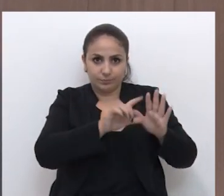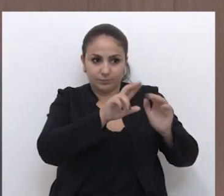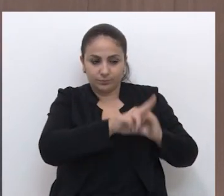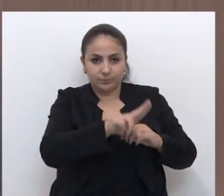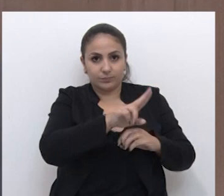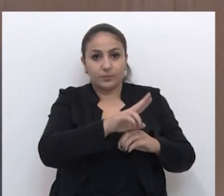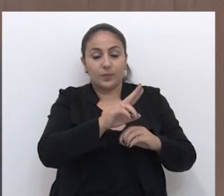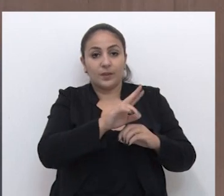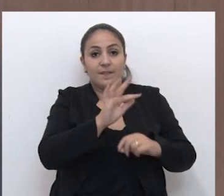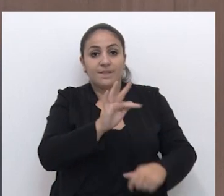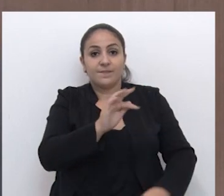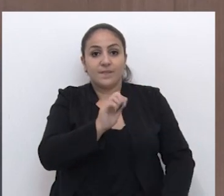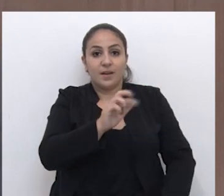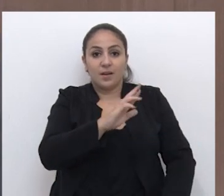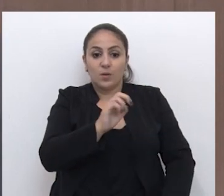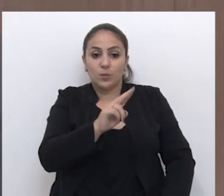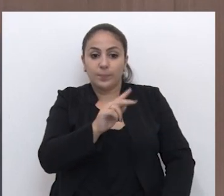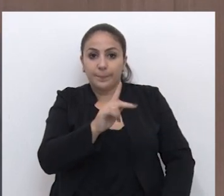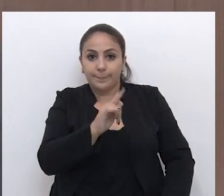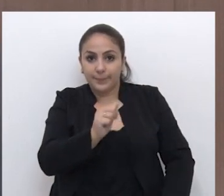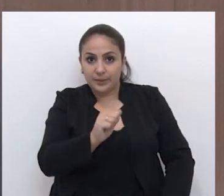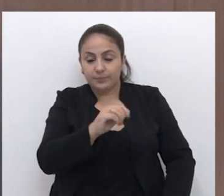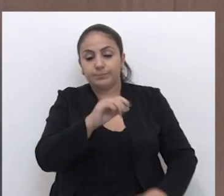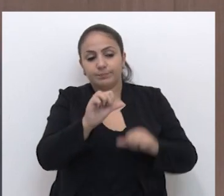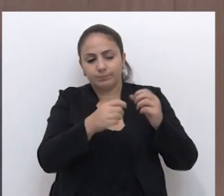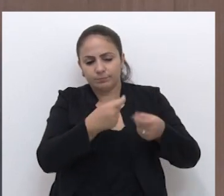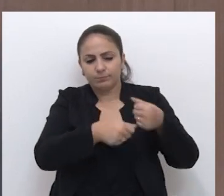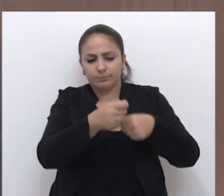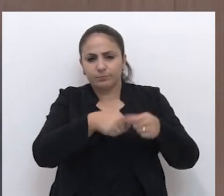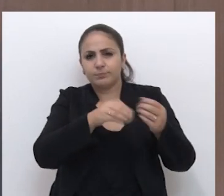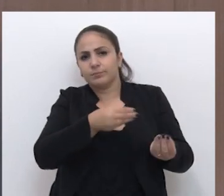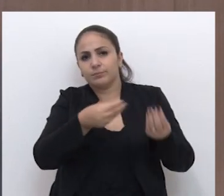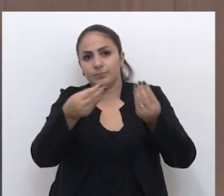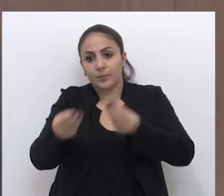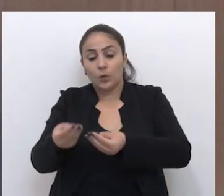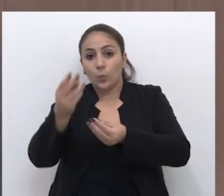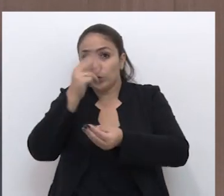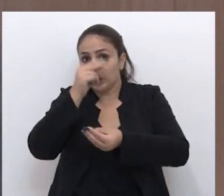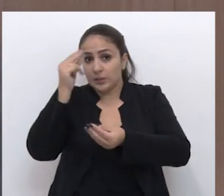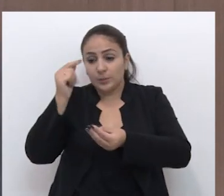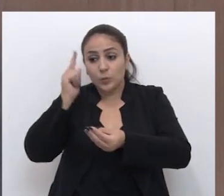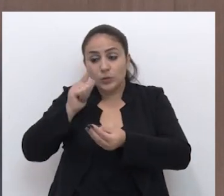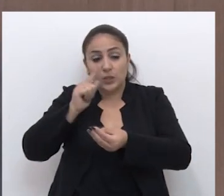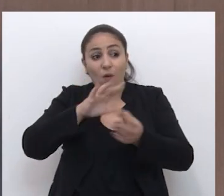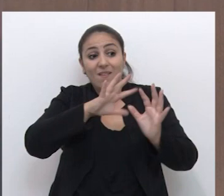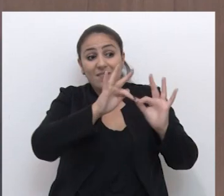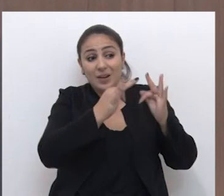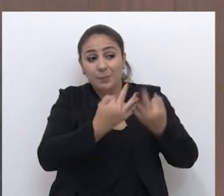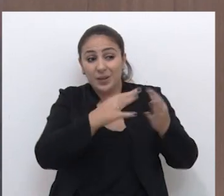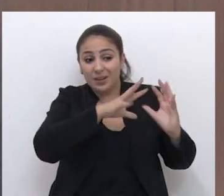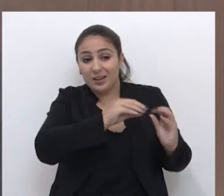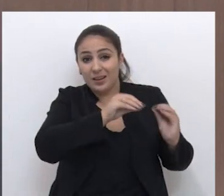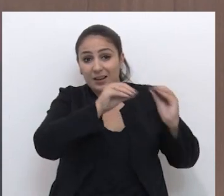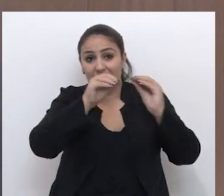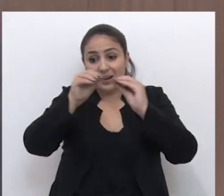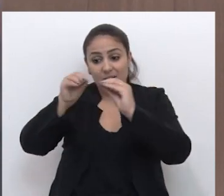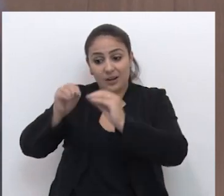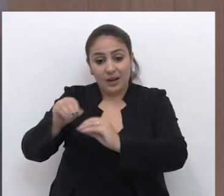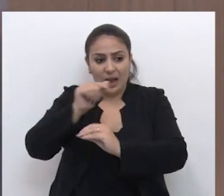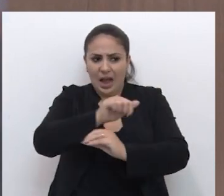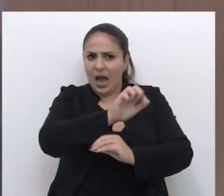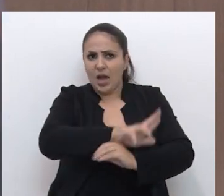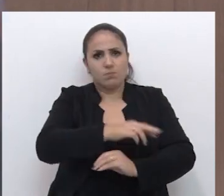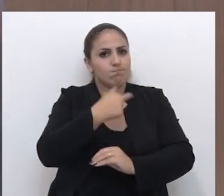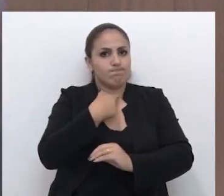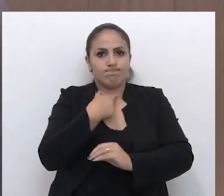área ocupada no loteamento Parque Farroupilha. Houve uma negociação e o Executivo conseguiu retirar todas as famílias de uma área